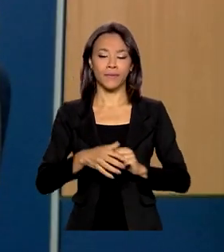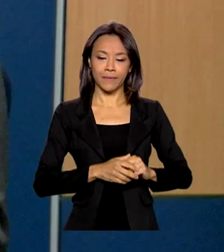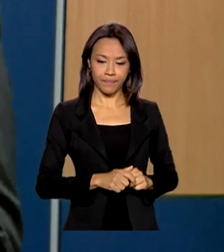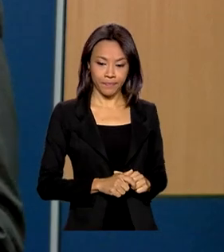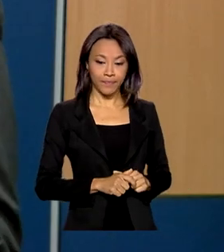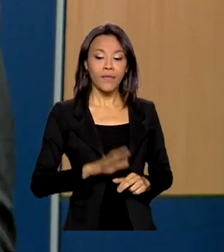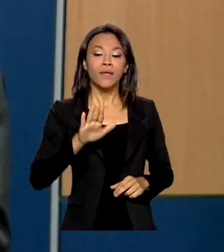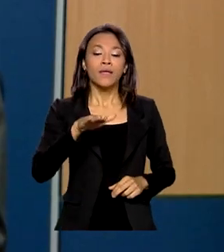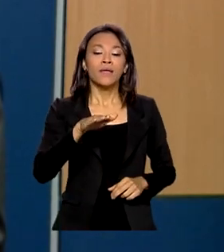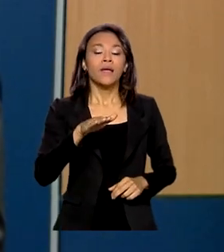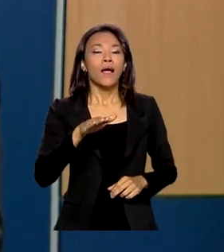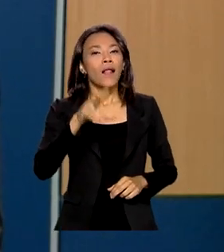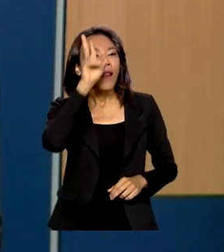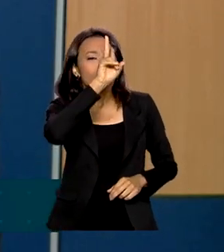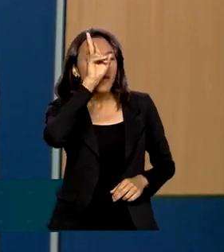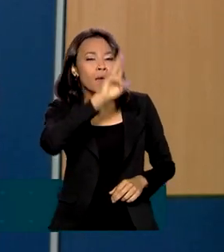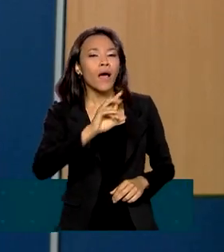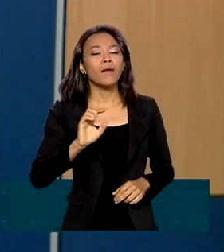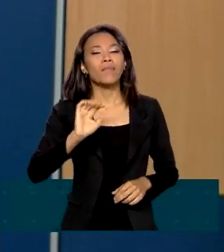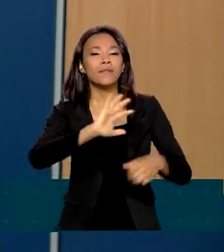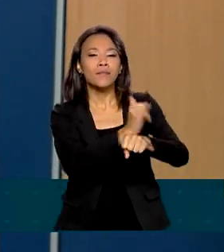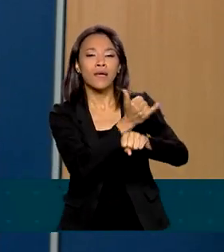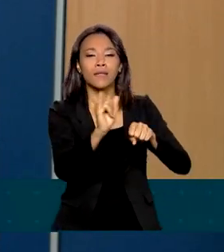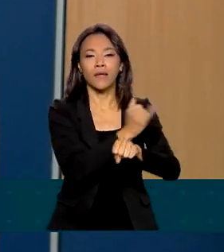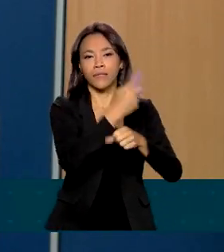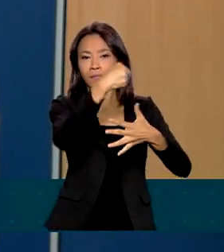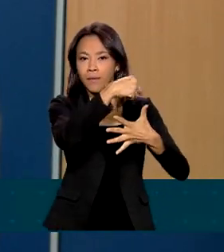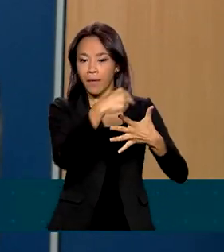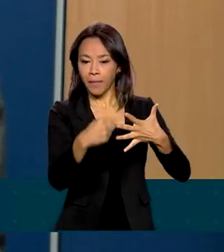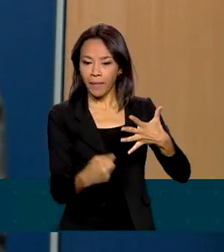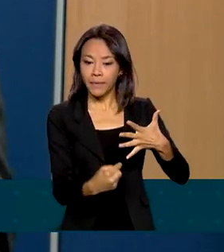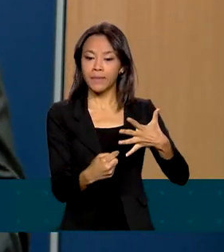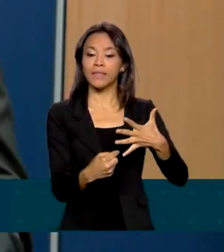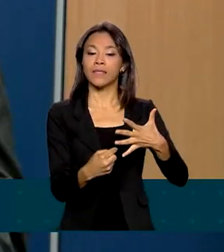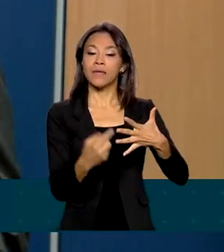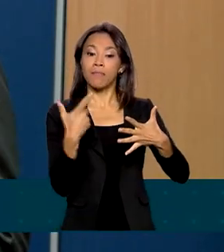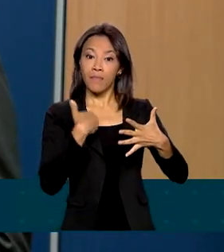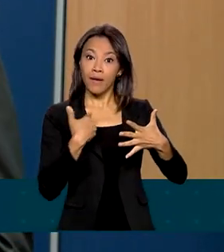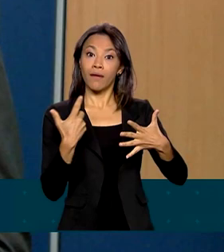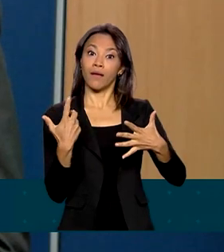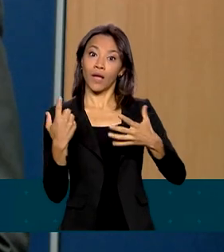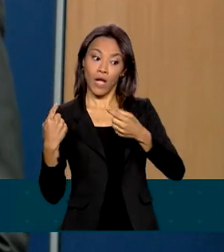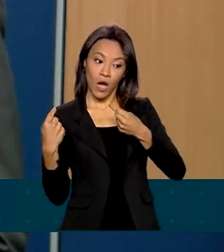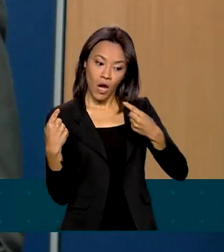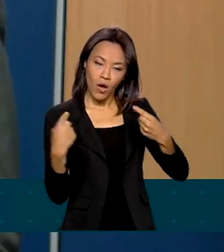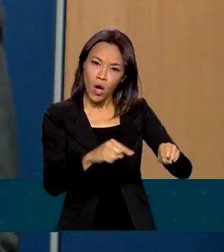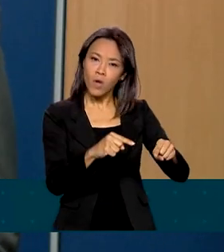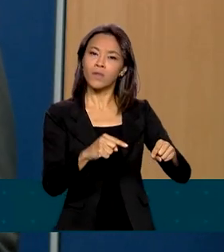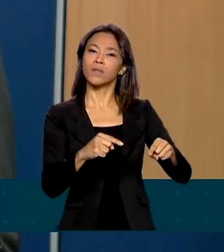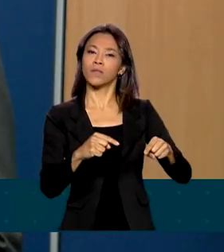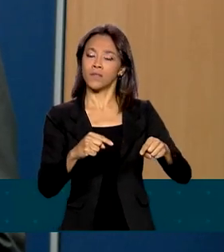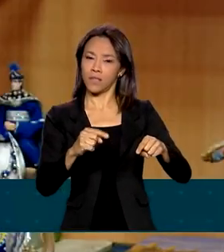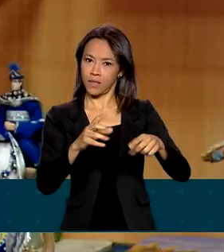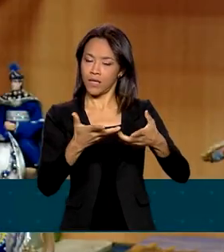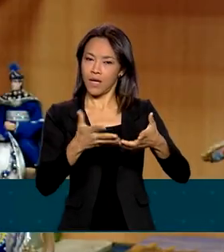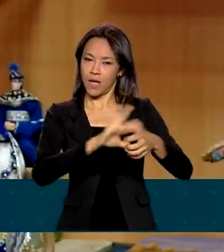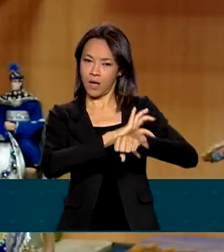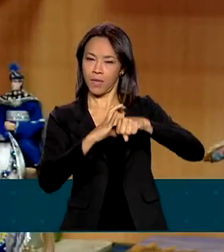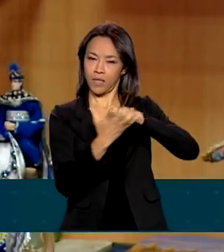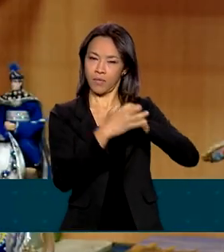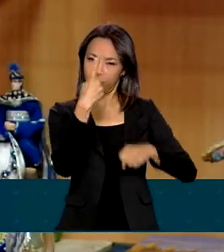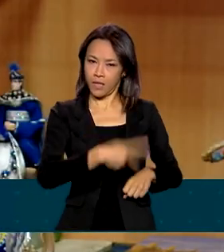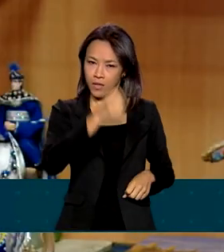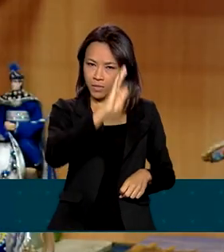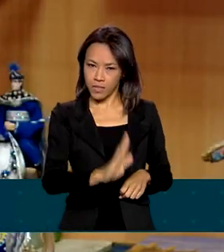principais medidas adotadas pelo Ministério do Turismo para combater a pandemia de Covid-19 aqui no nosso país?